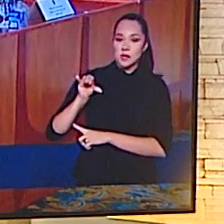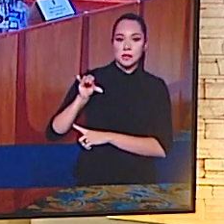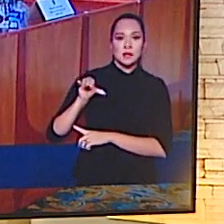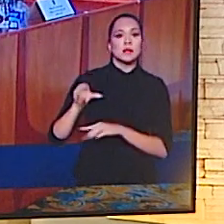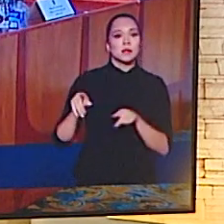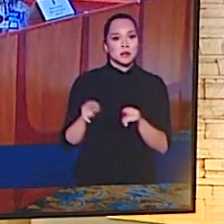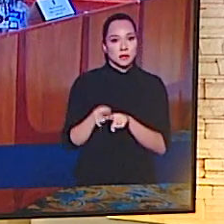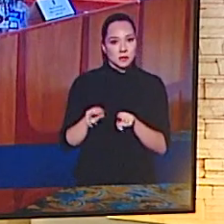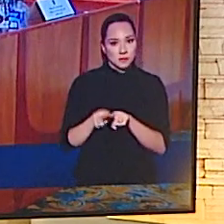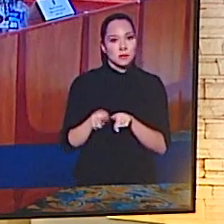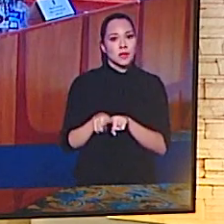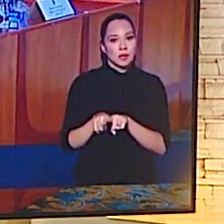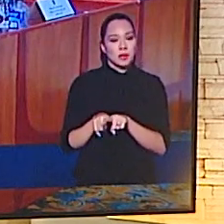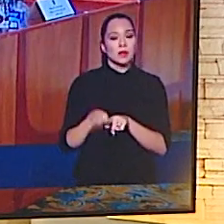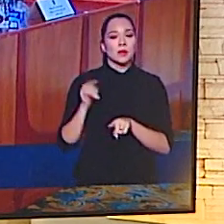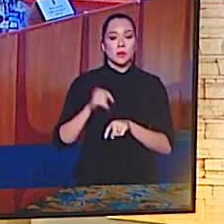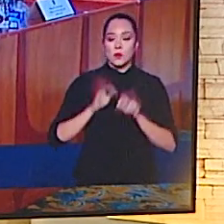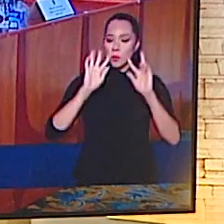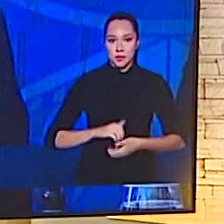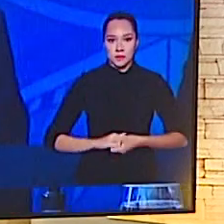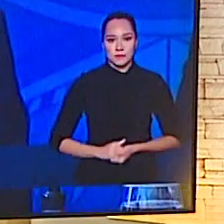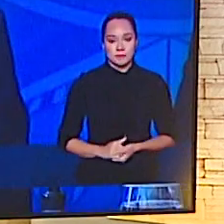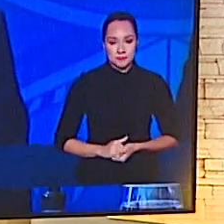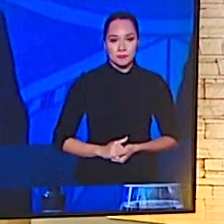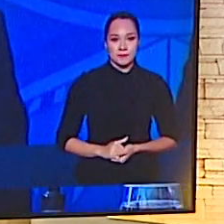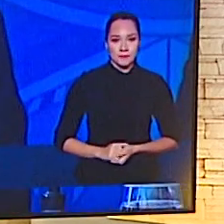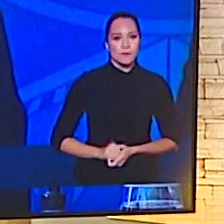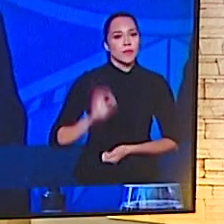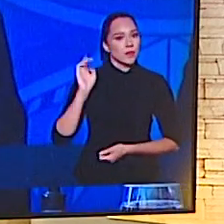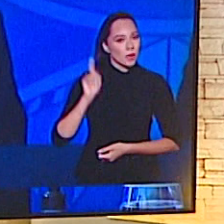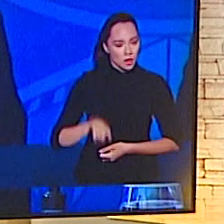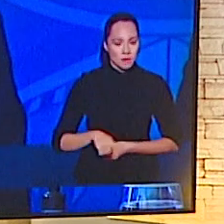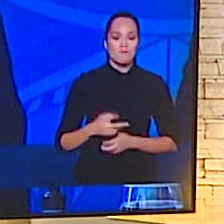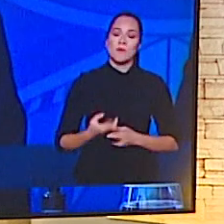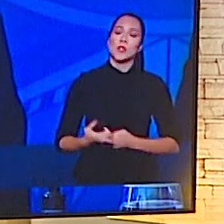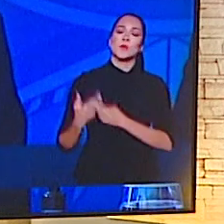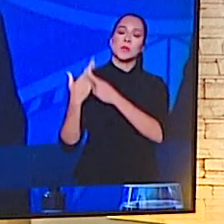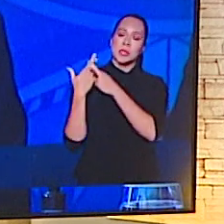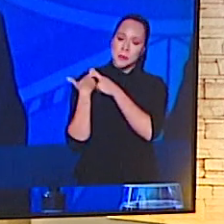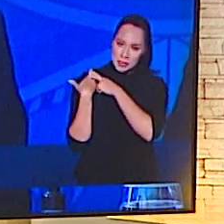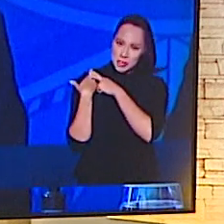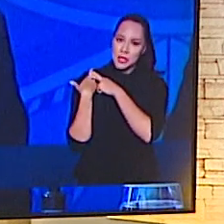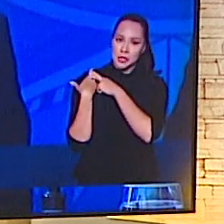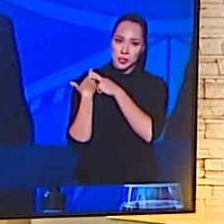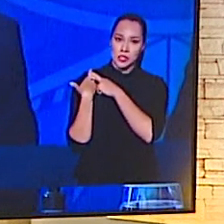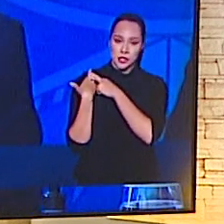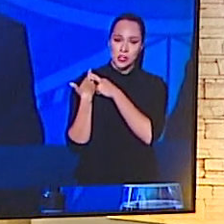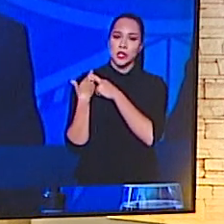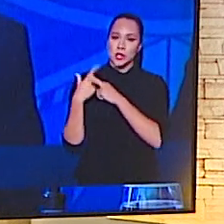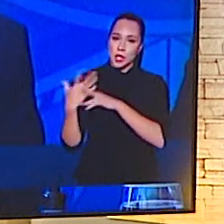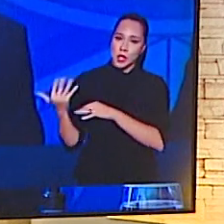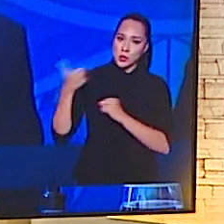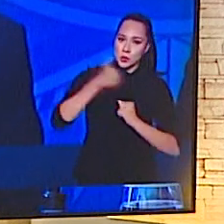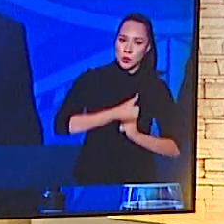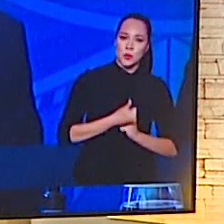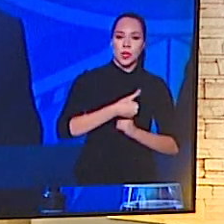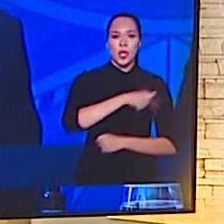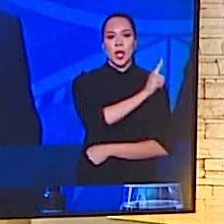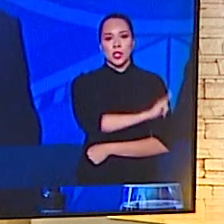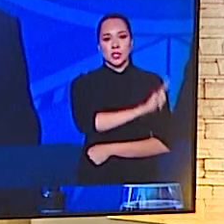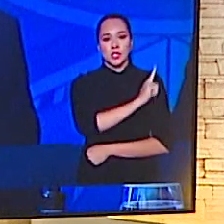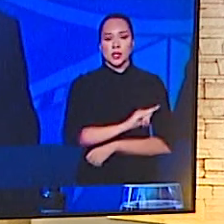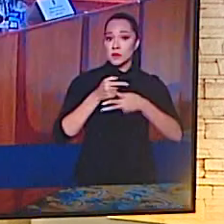pronunciamento, a questão da intenção do estabelecimento de parcerias com a comunidade científica, com as